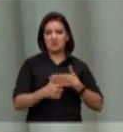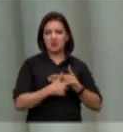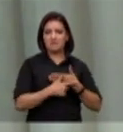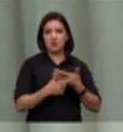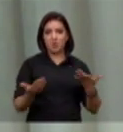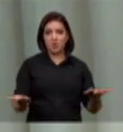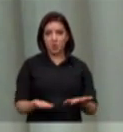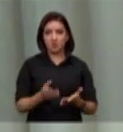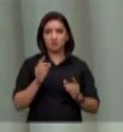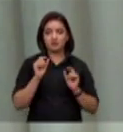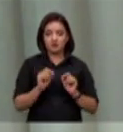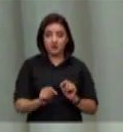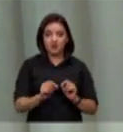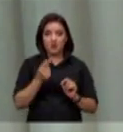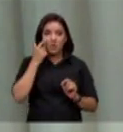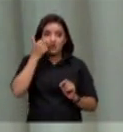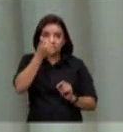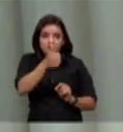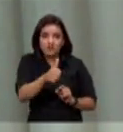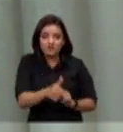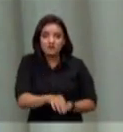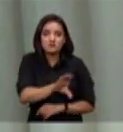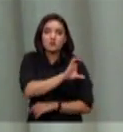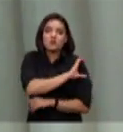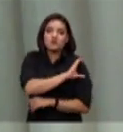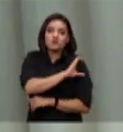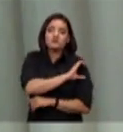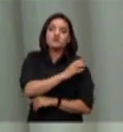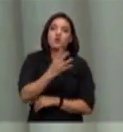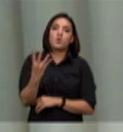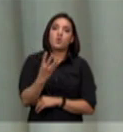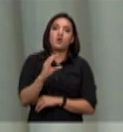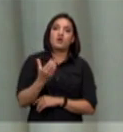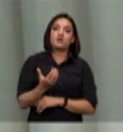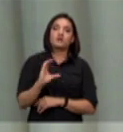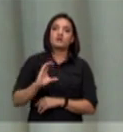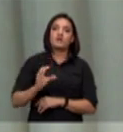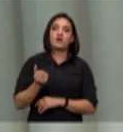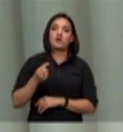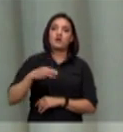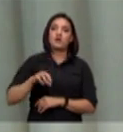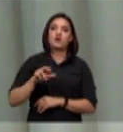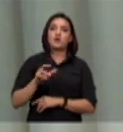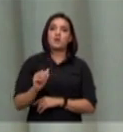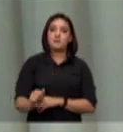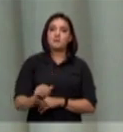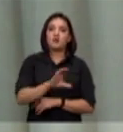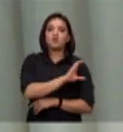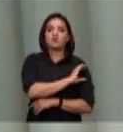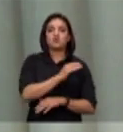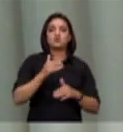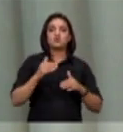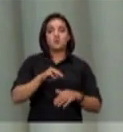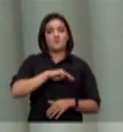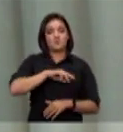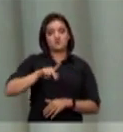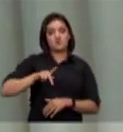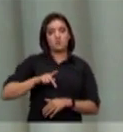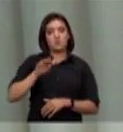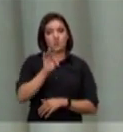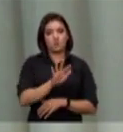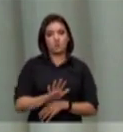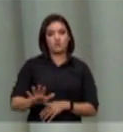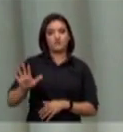coordenação junto à quarta câmara de coordenação e revisão do ministério público federal